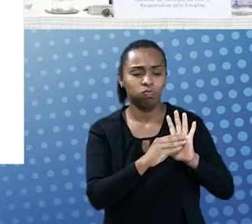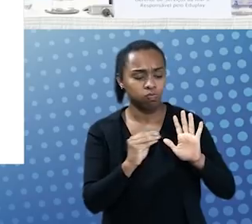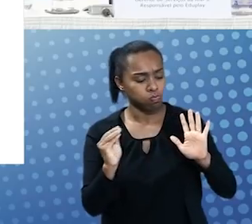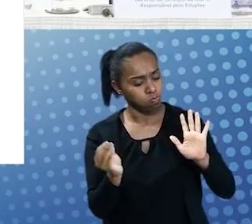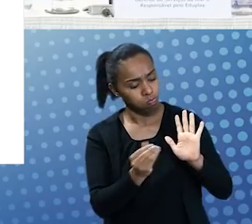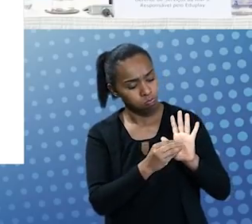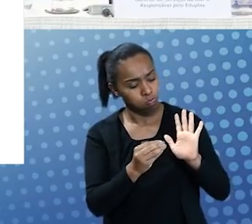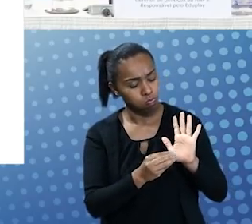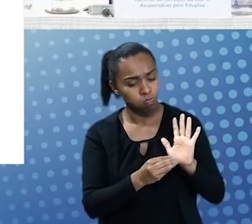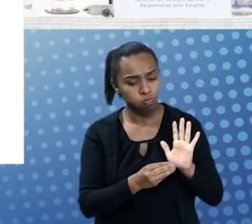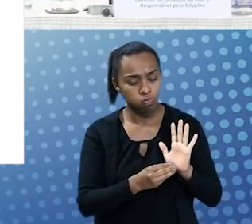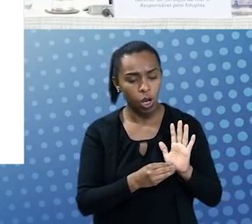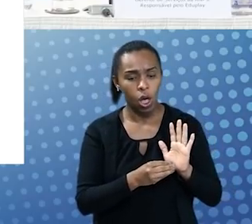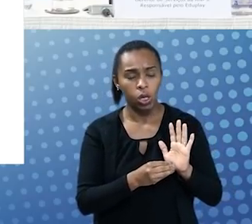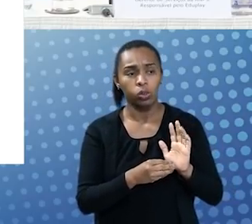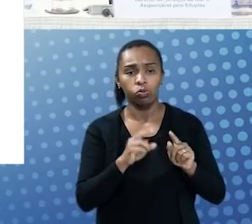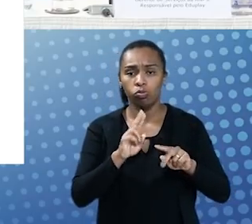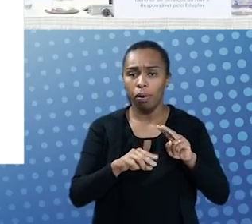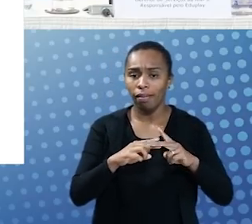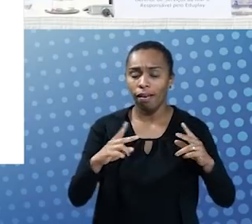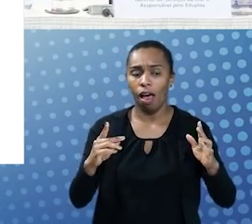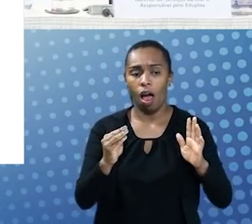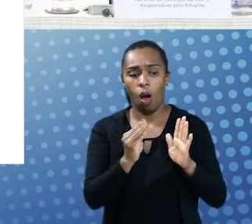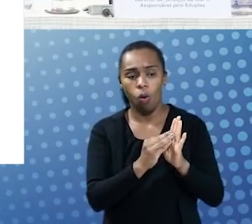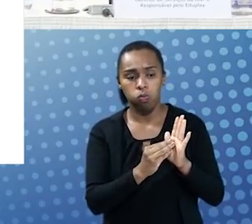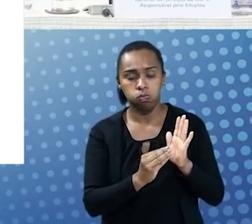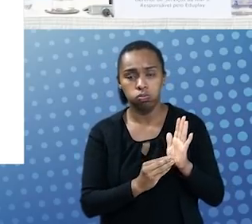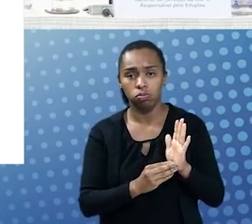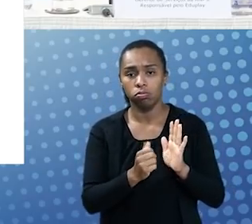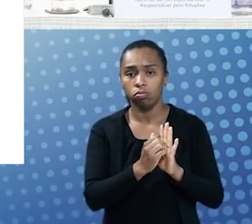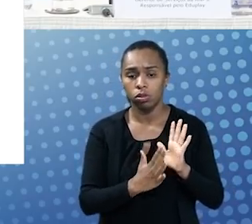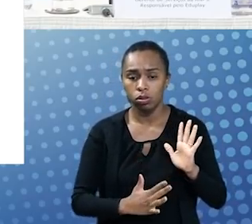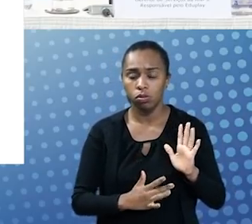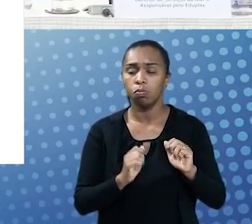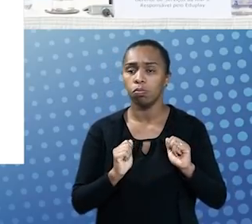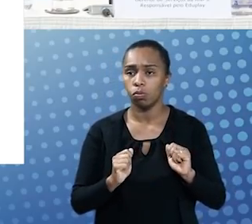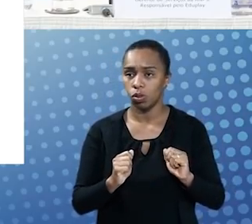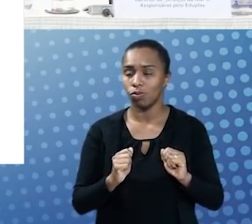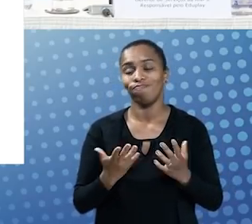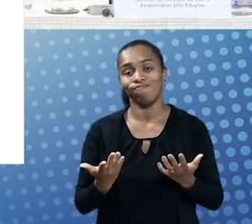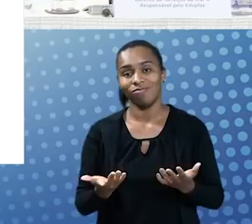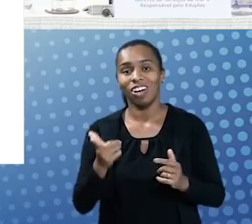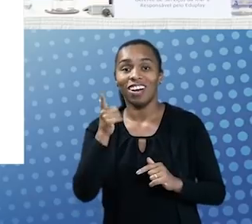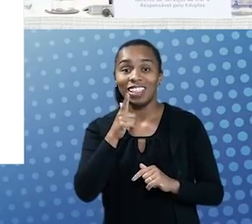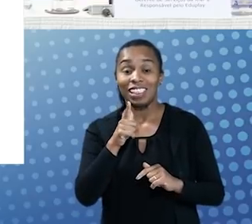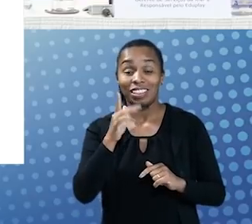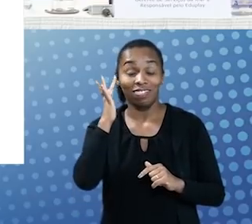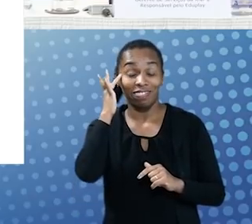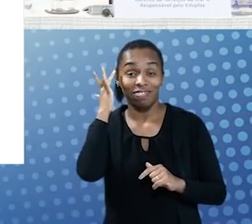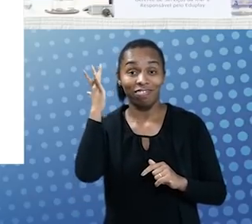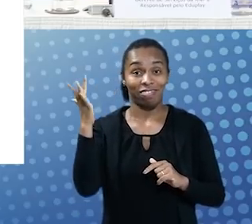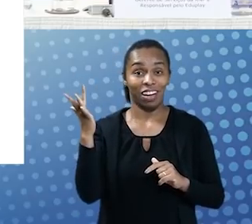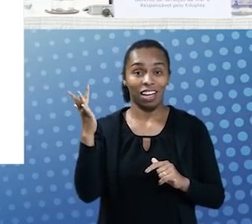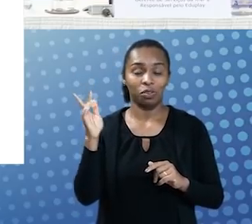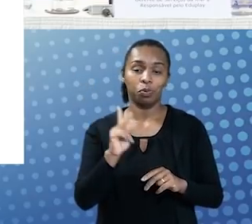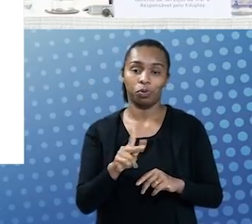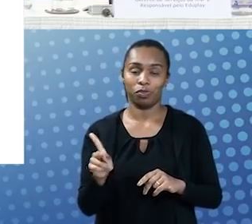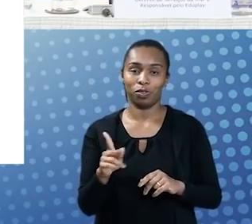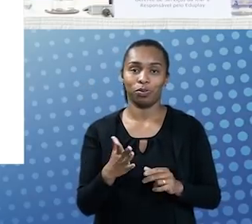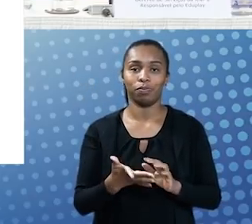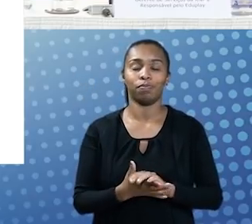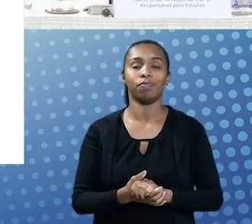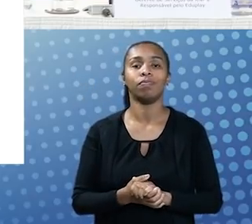dentro do material dele, dentro do Moodle. Então, isso é mais um ganho, mais uma facilitação para o professor.